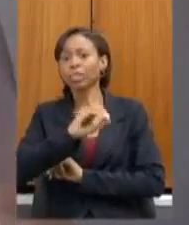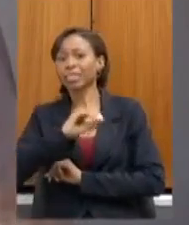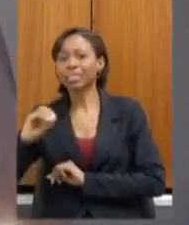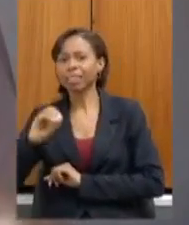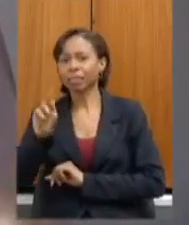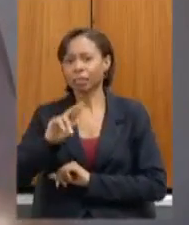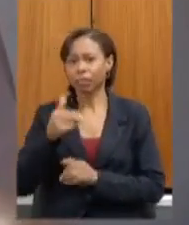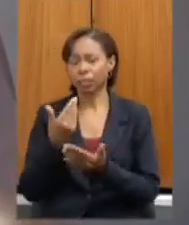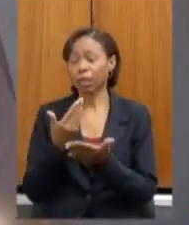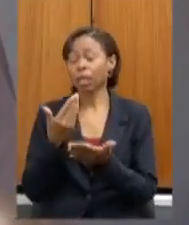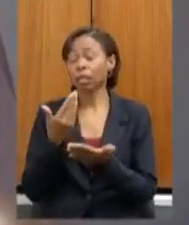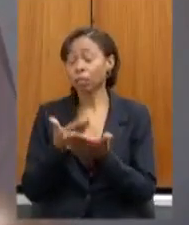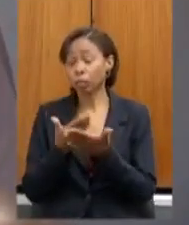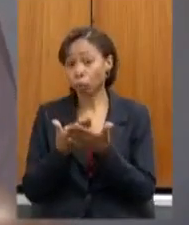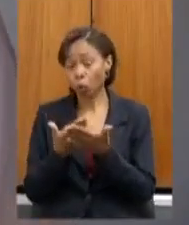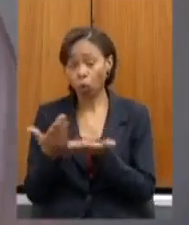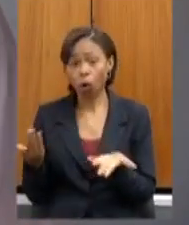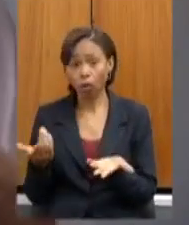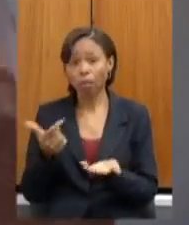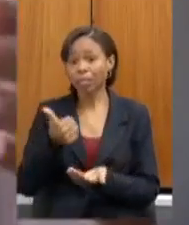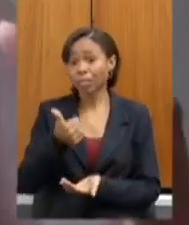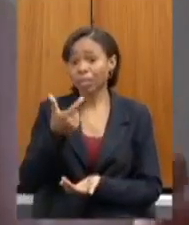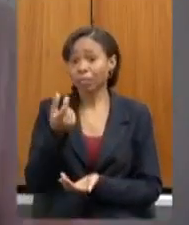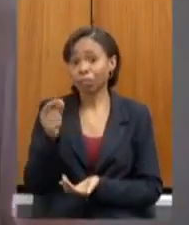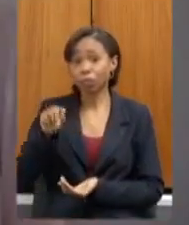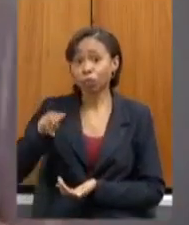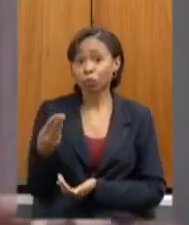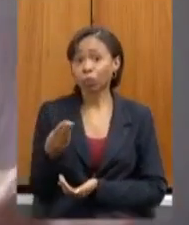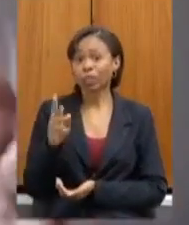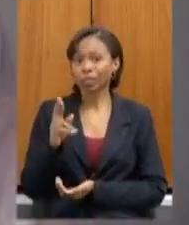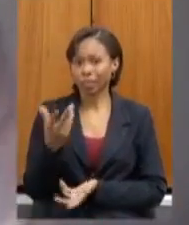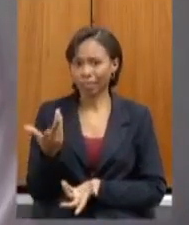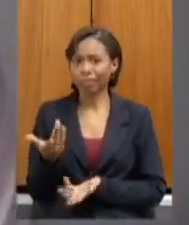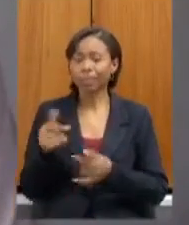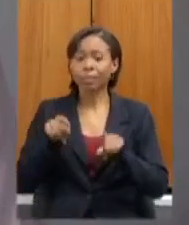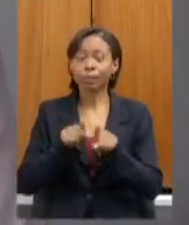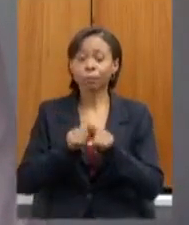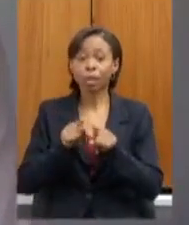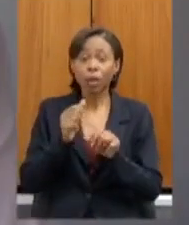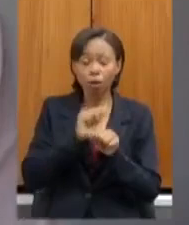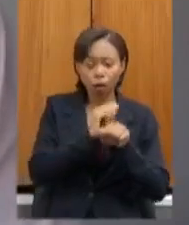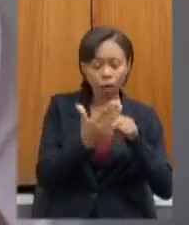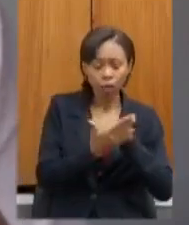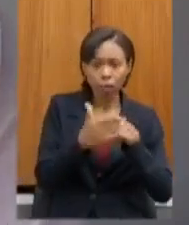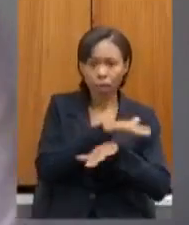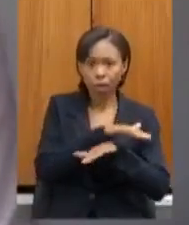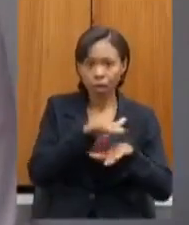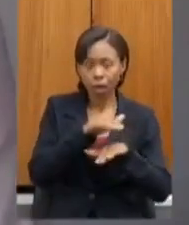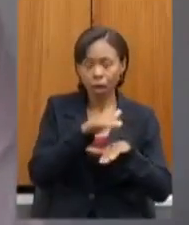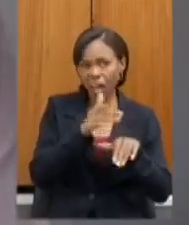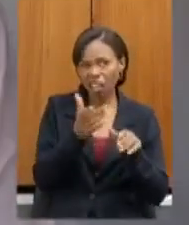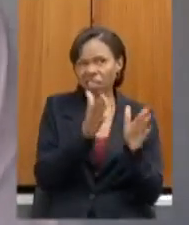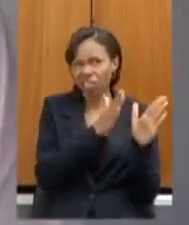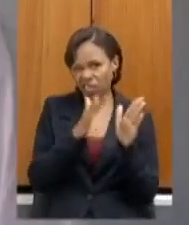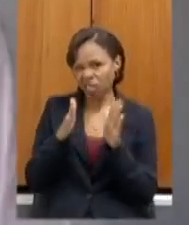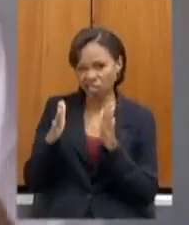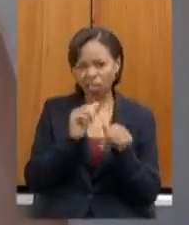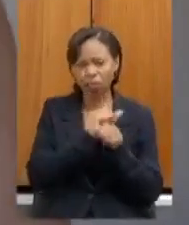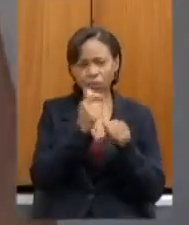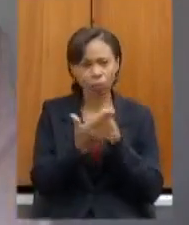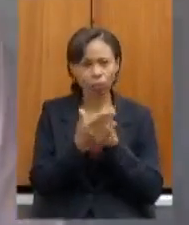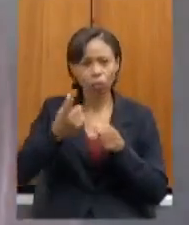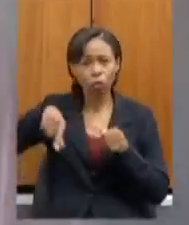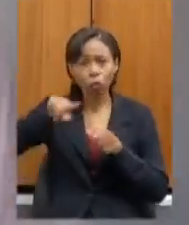reais anunciar agora depois desse período de pandemia ao longo desse período de pandemia que a gente está